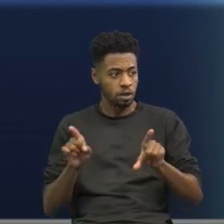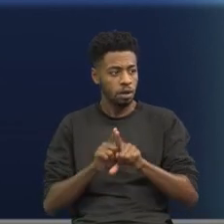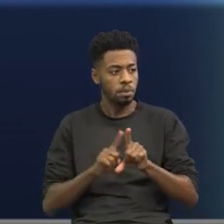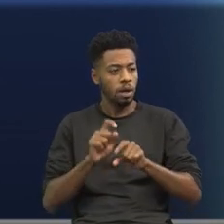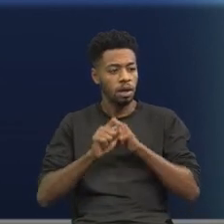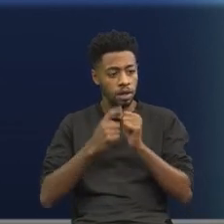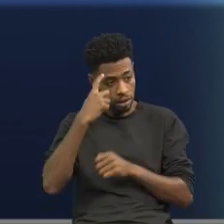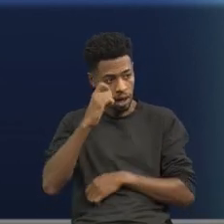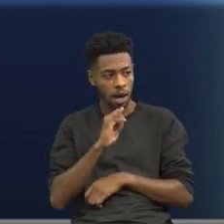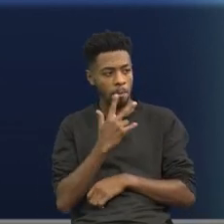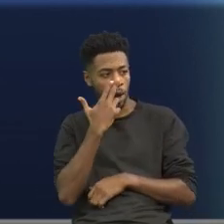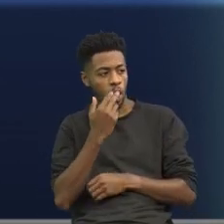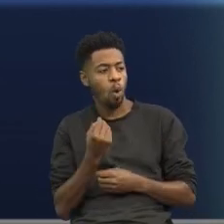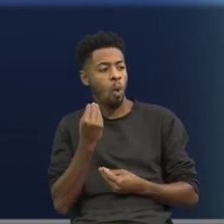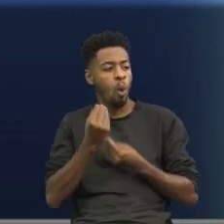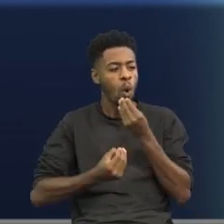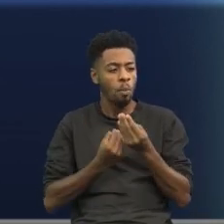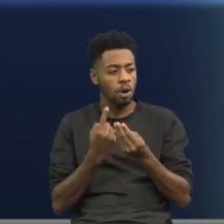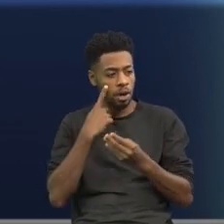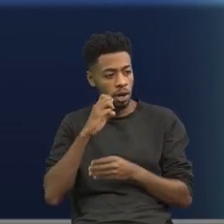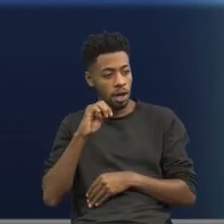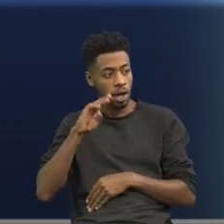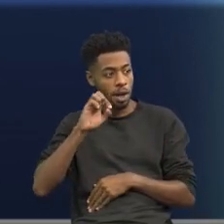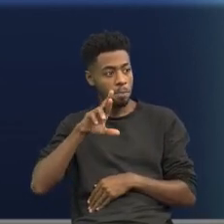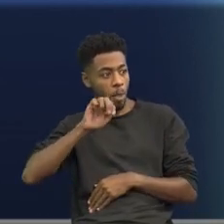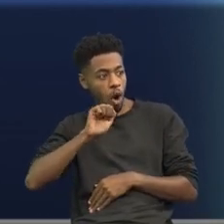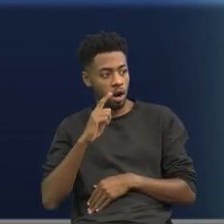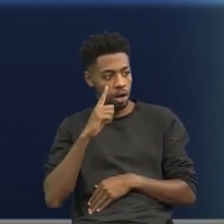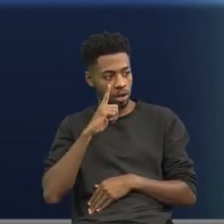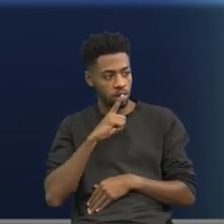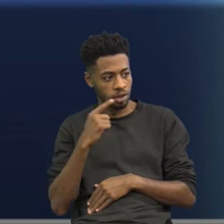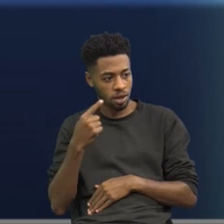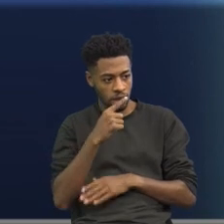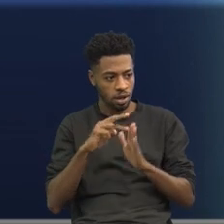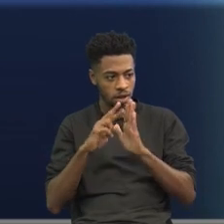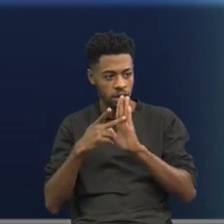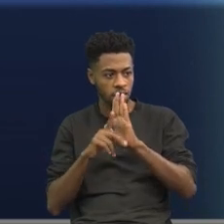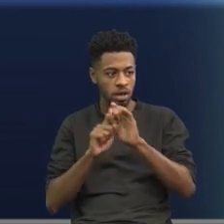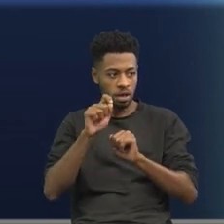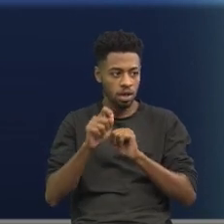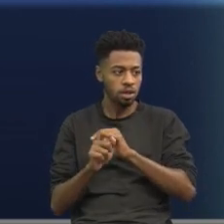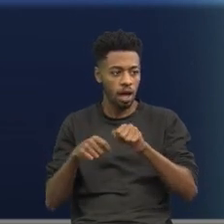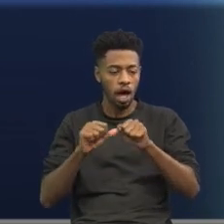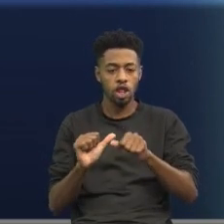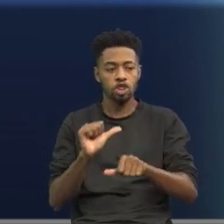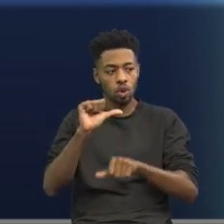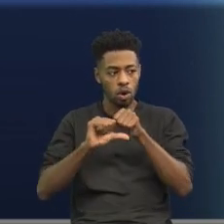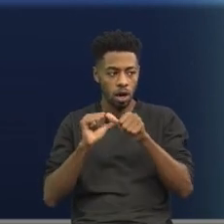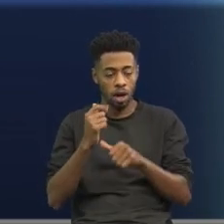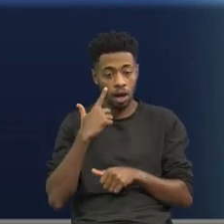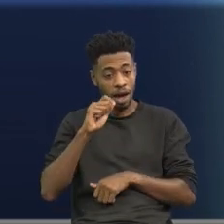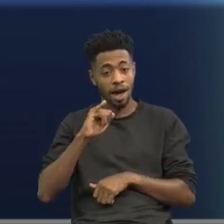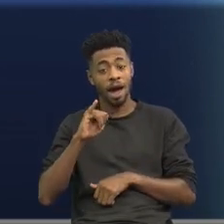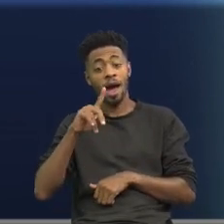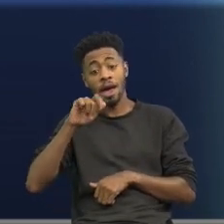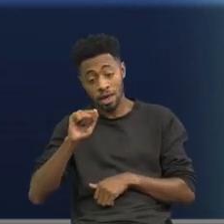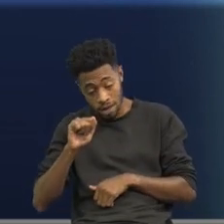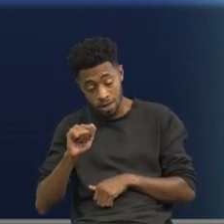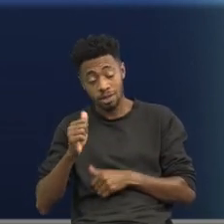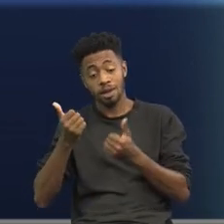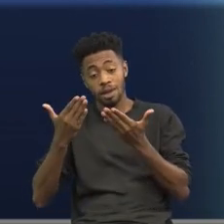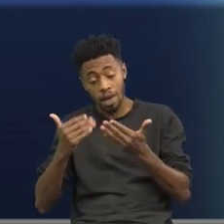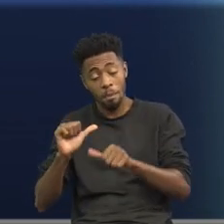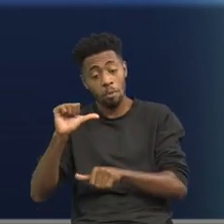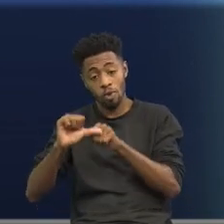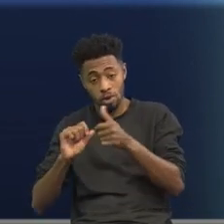dá uma ideia de, veja, este embora que a gente tem aqui é uma concessiva. Você pode trocar por, ainda que a forma